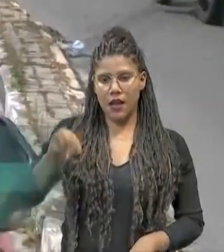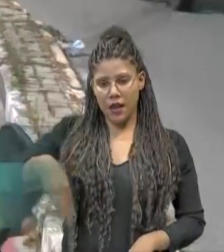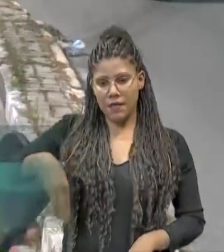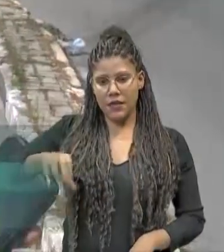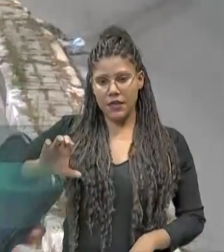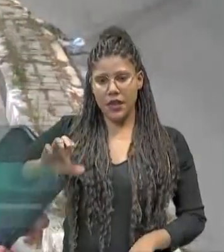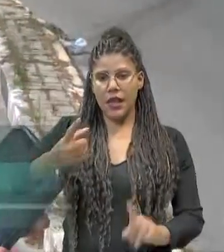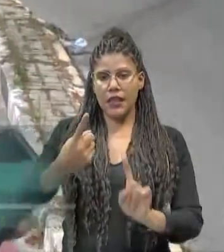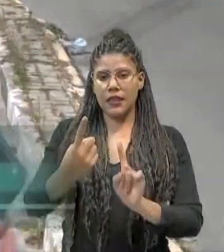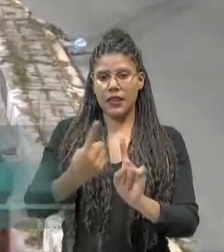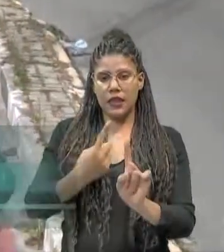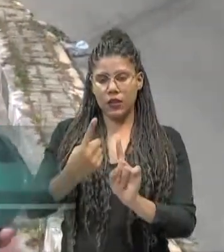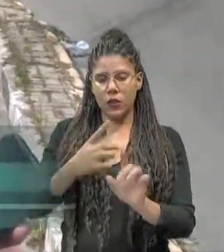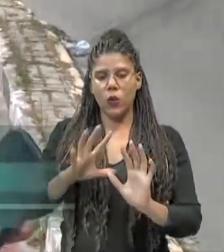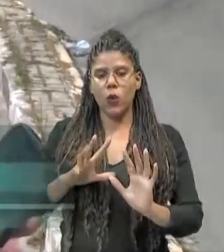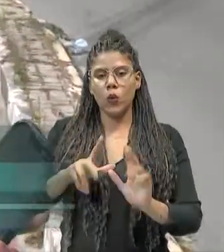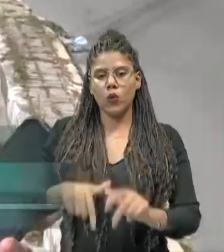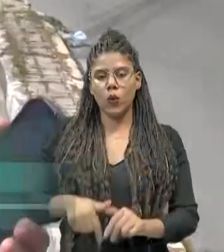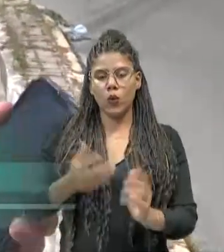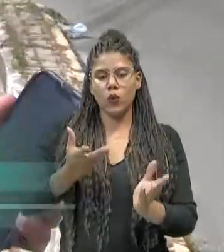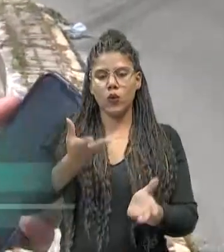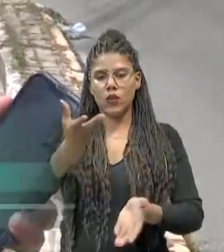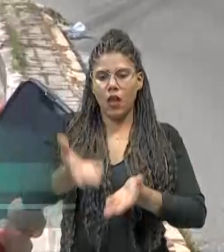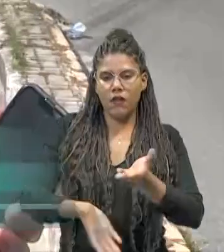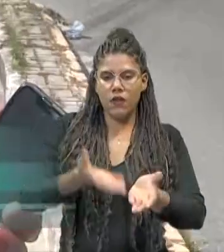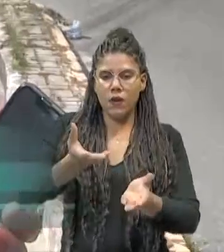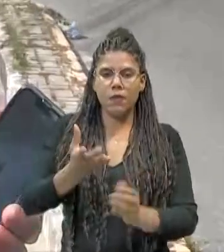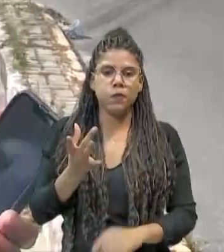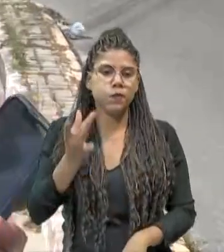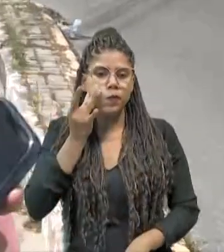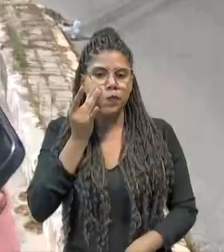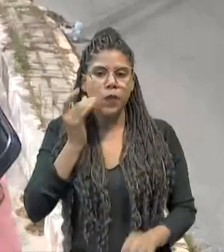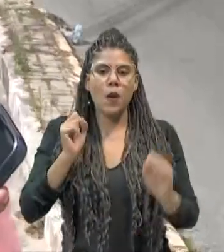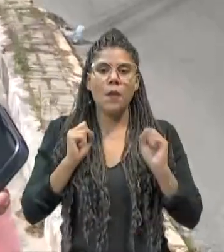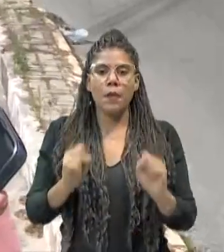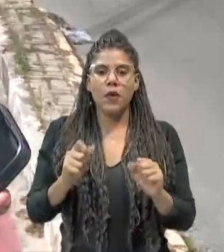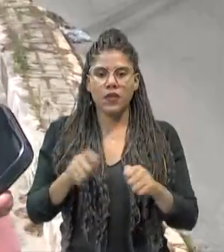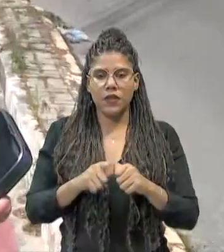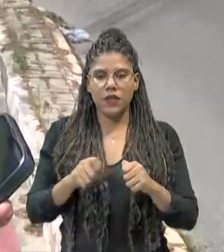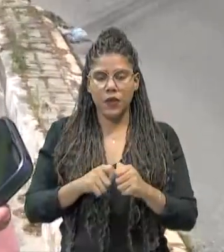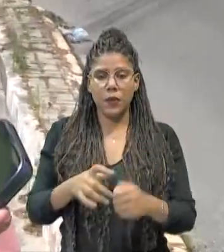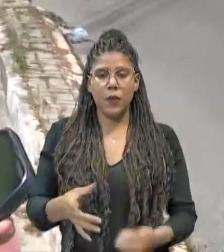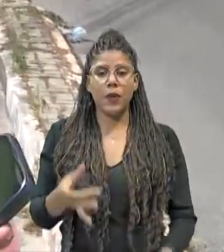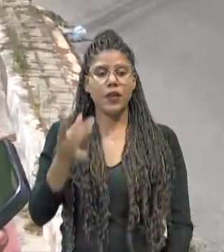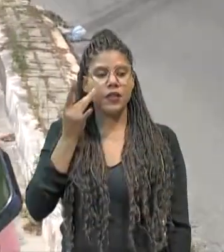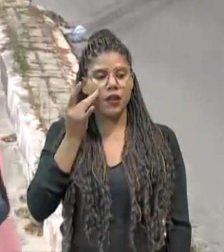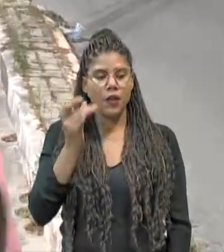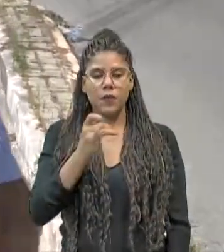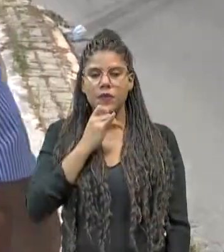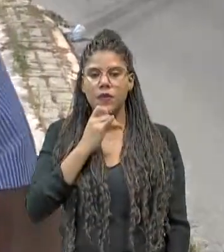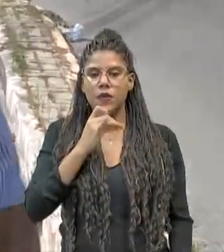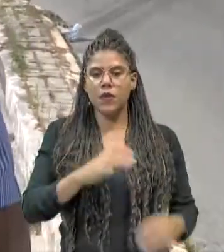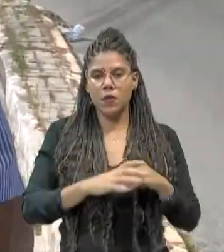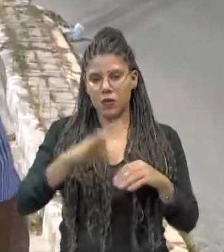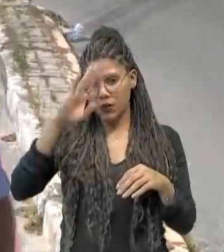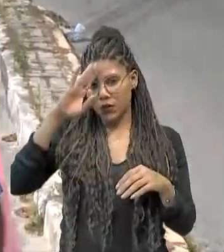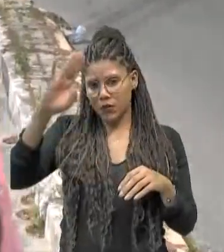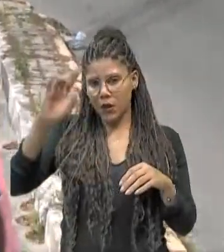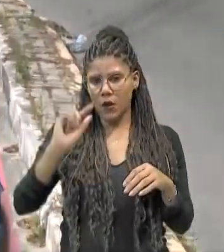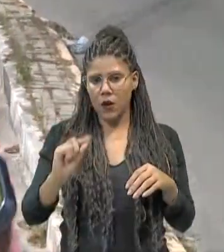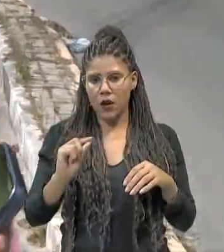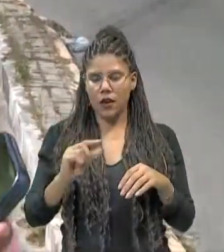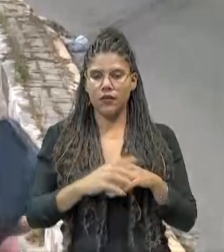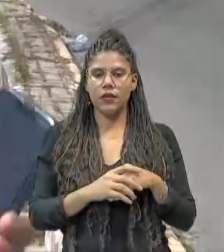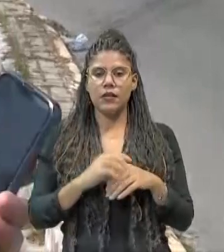que a AMC disponibiliza de forma presencial podem ser feitos aqui. Um principal deles seria, no caso de uma colisão sem